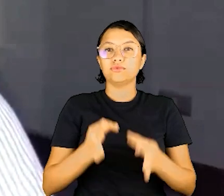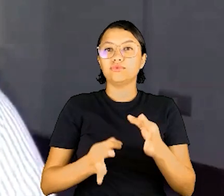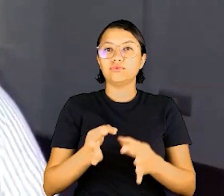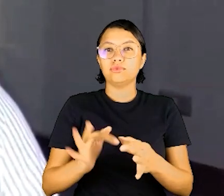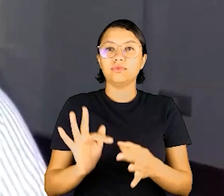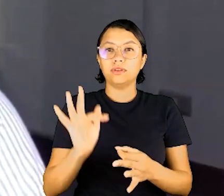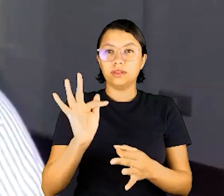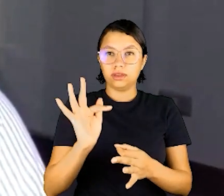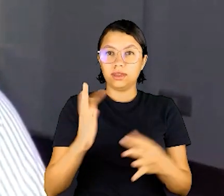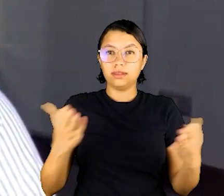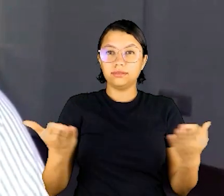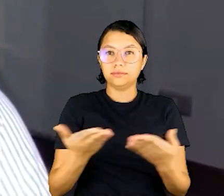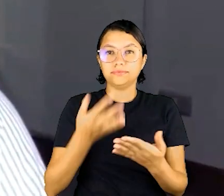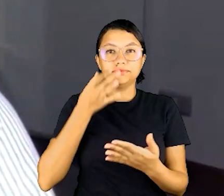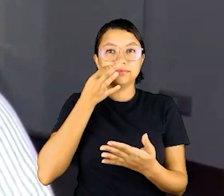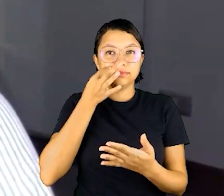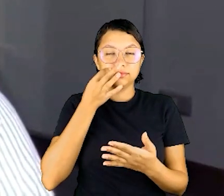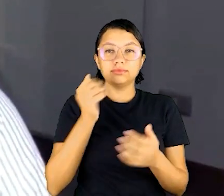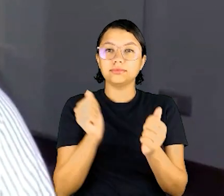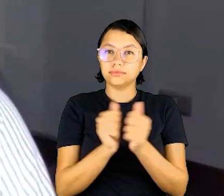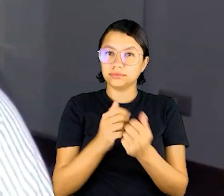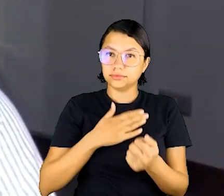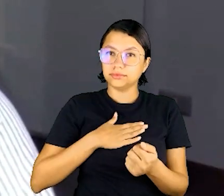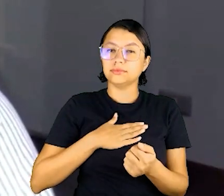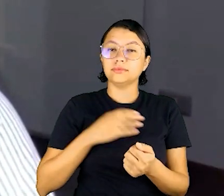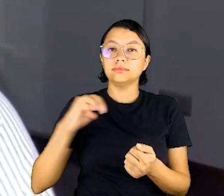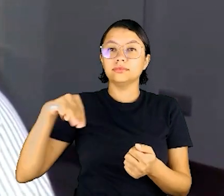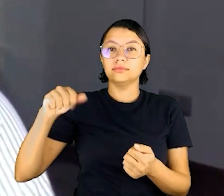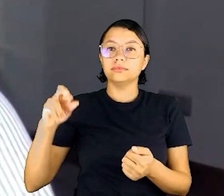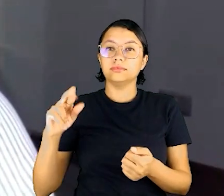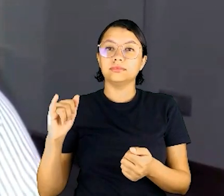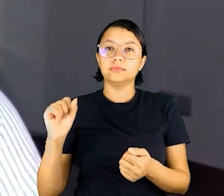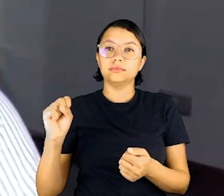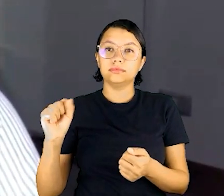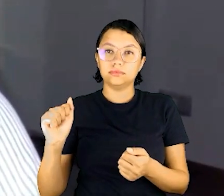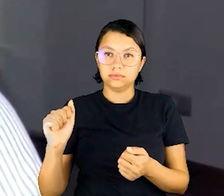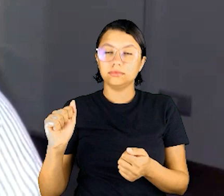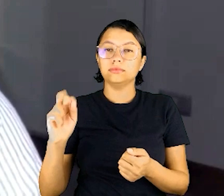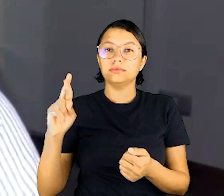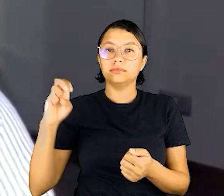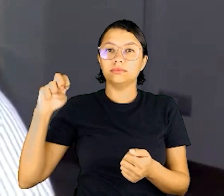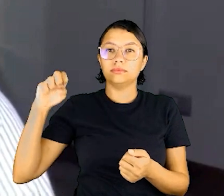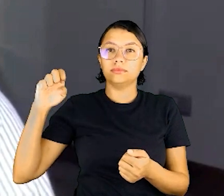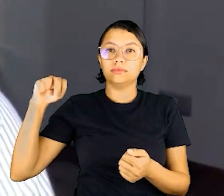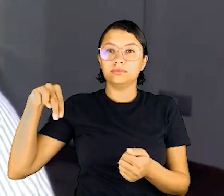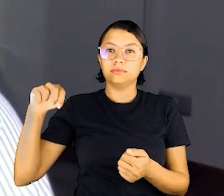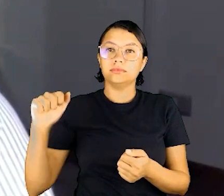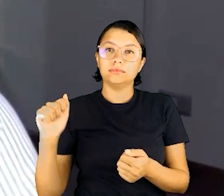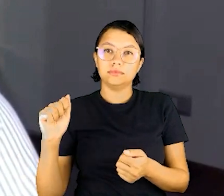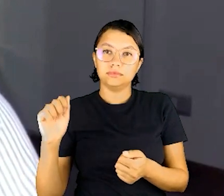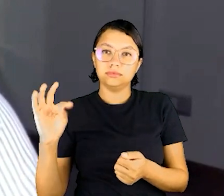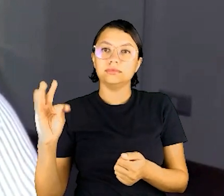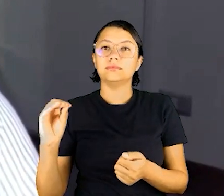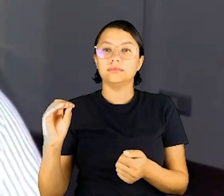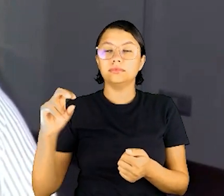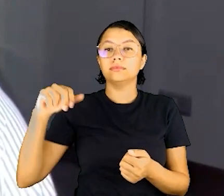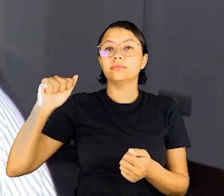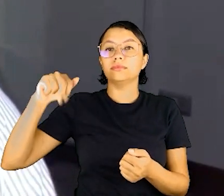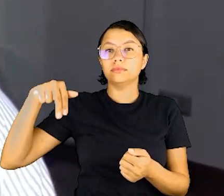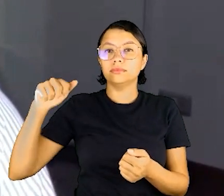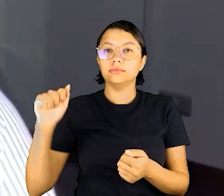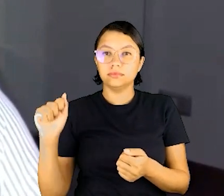Alves, os juízes federais que estão presentes aqui comigo, doutora Marisa Cusso, doutor Renato Nigro,